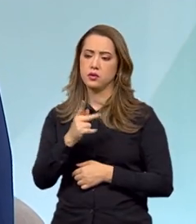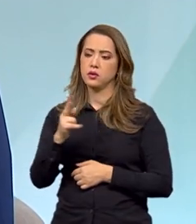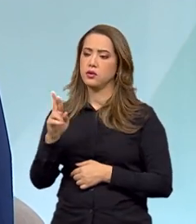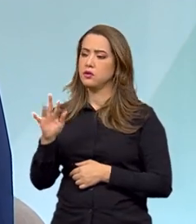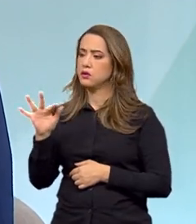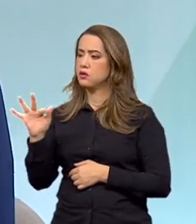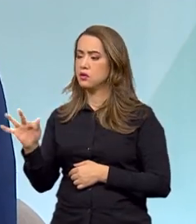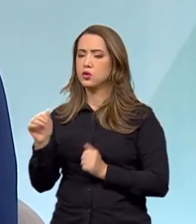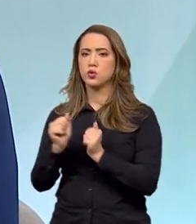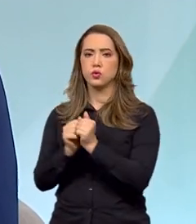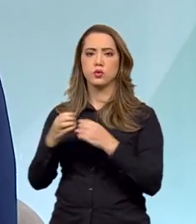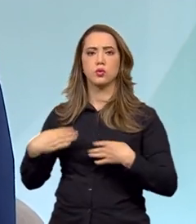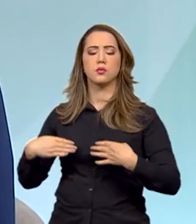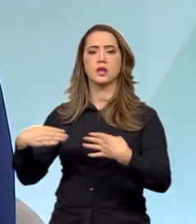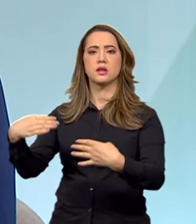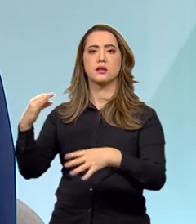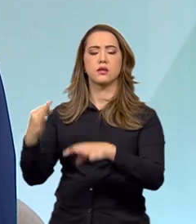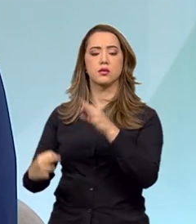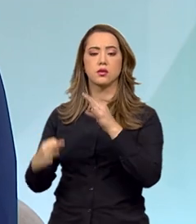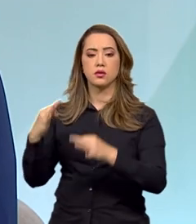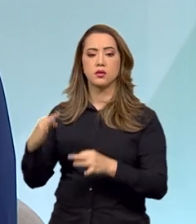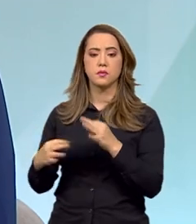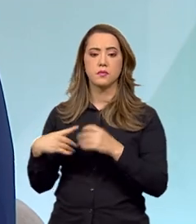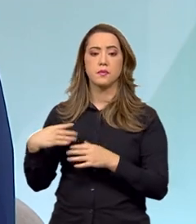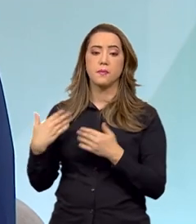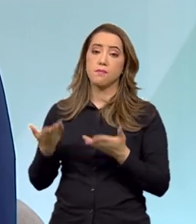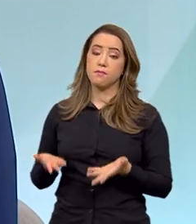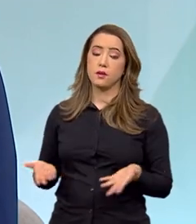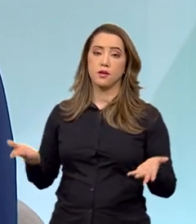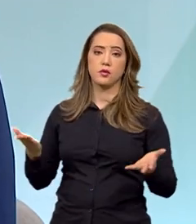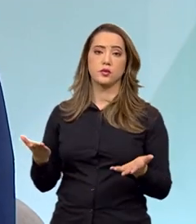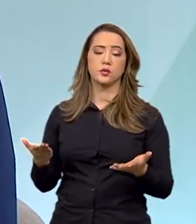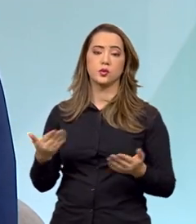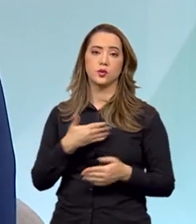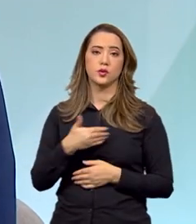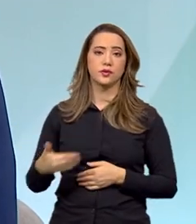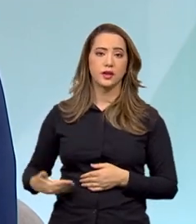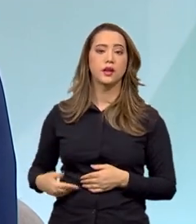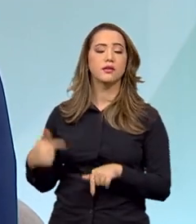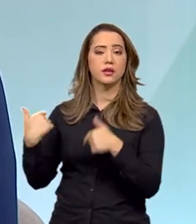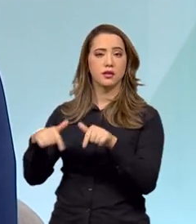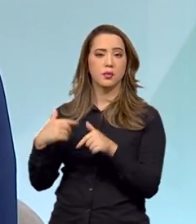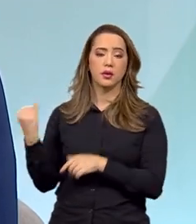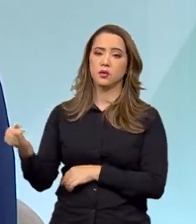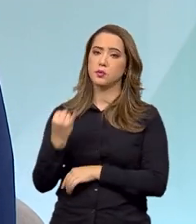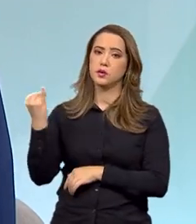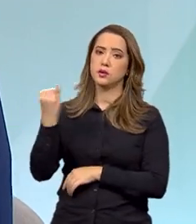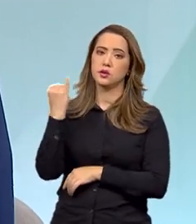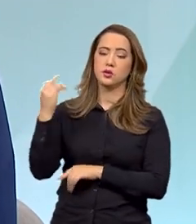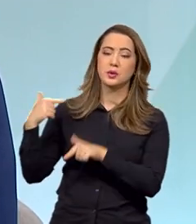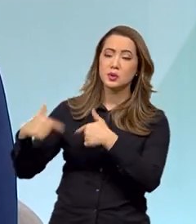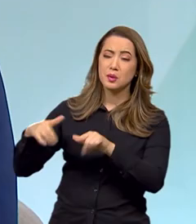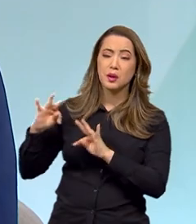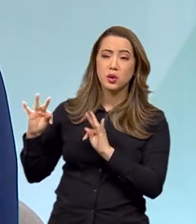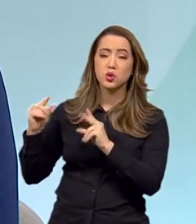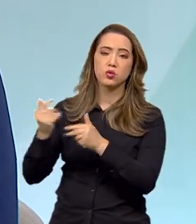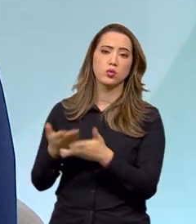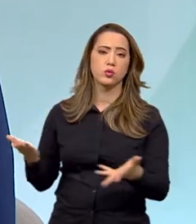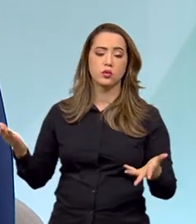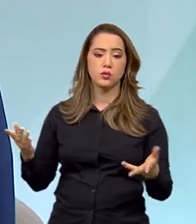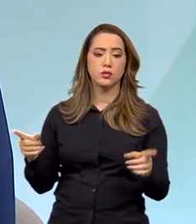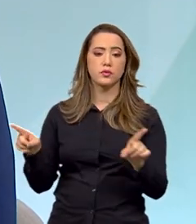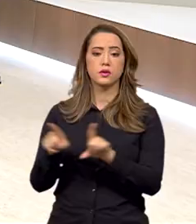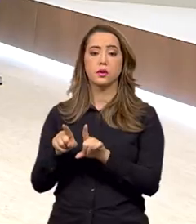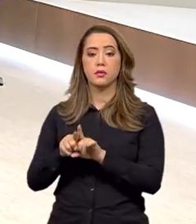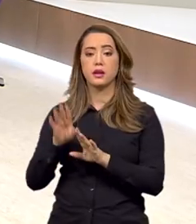do Ministério da Justiça, em parceria com o nosso Ministério. Então, assim, o poder público tem feito a sua parte, mas a tarefa é de todos. E também